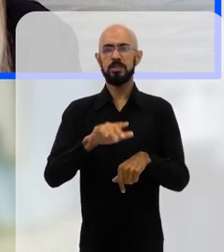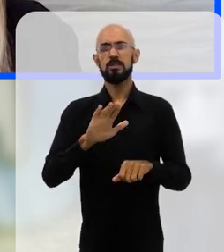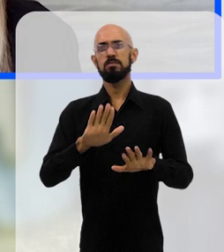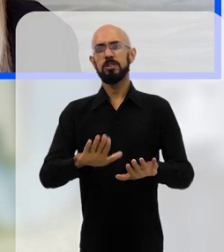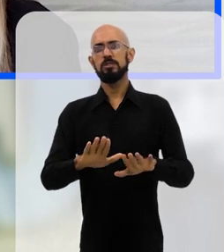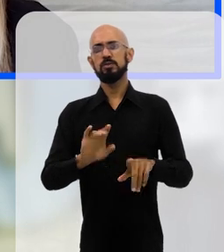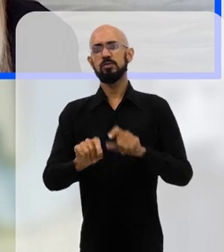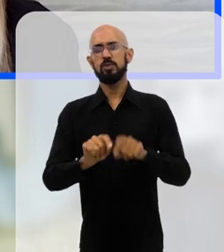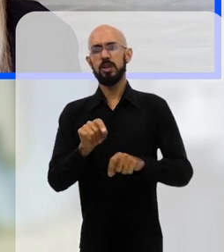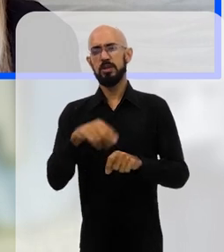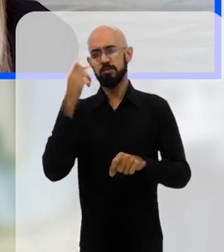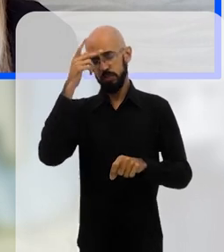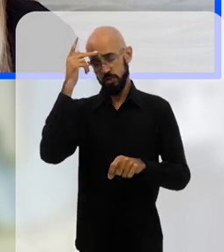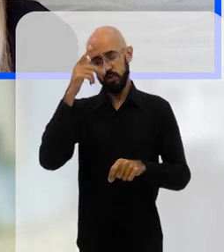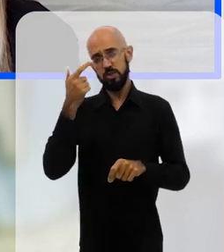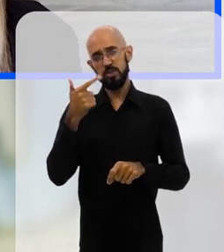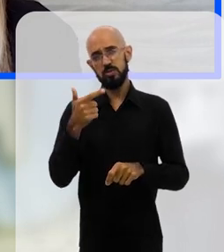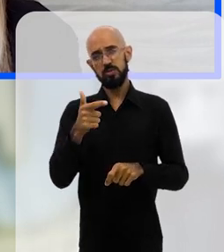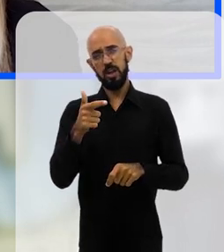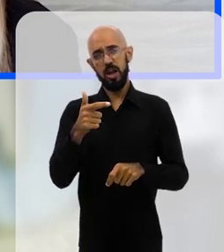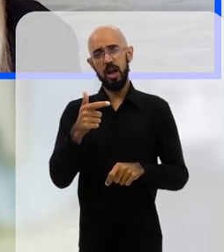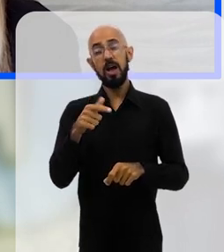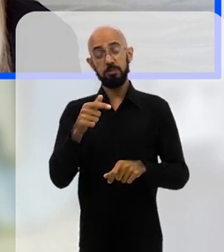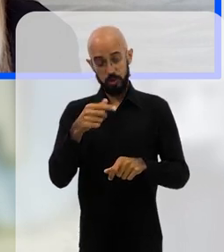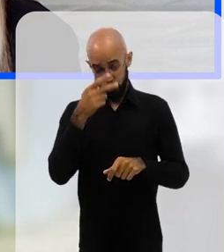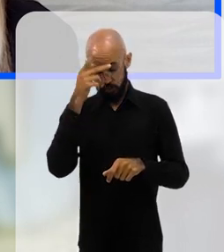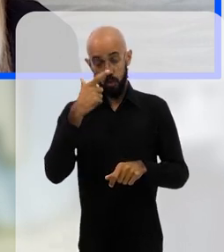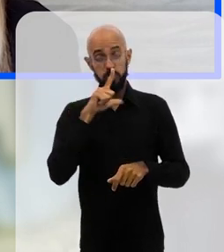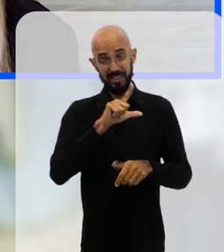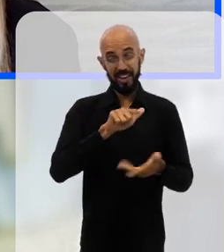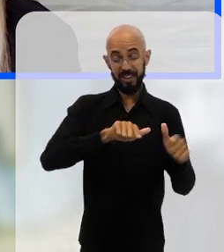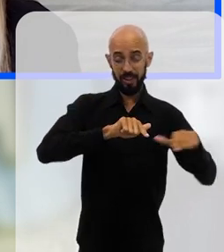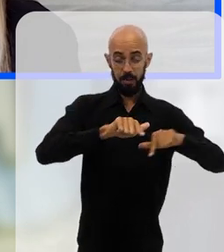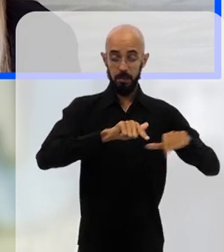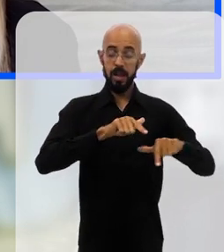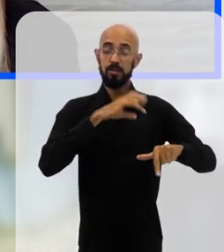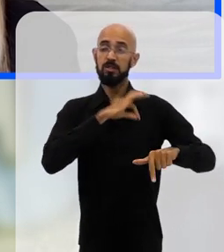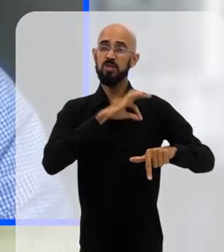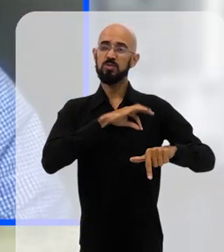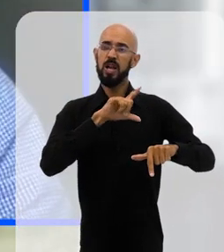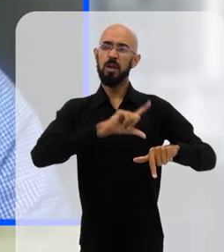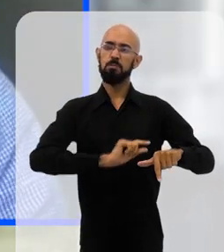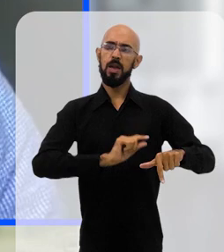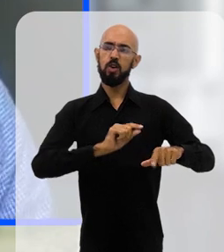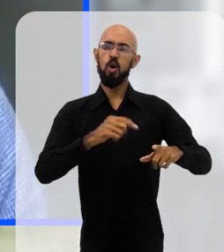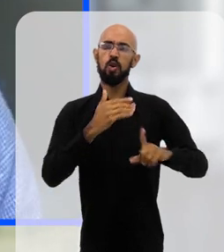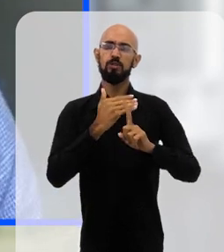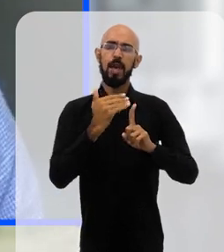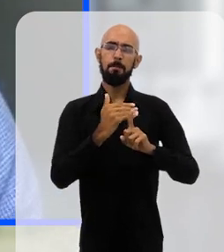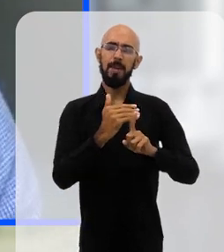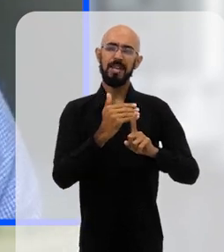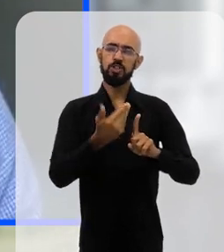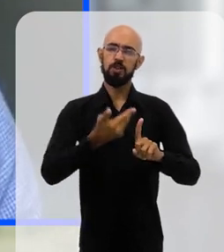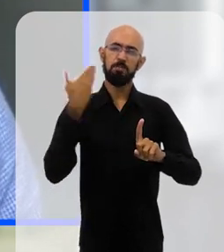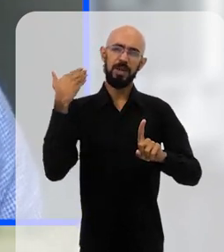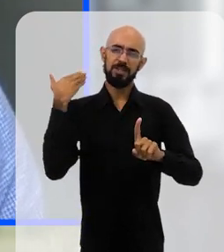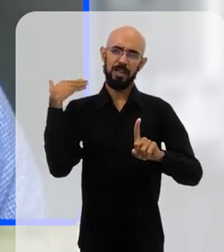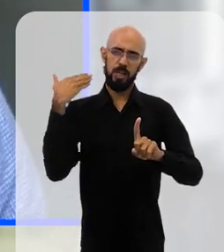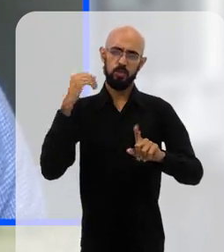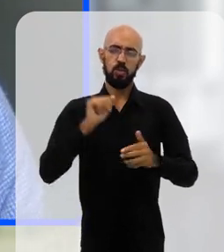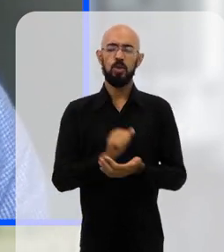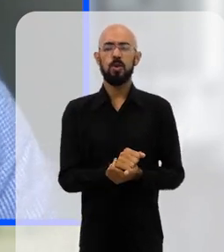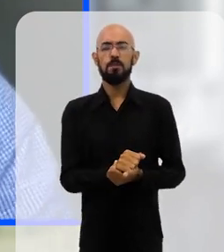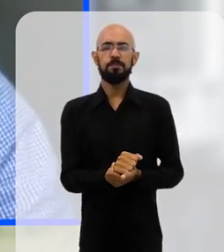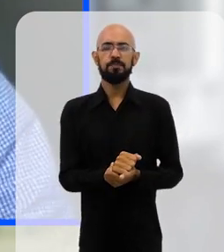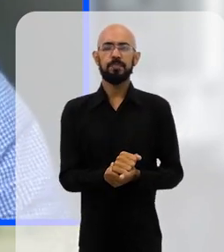né, mas ainda com uma taxa muito alta, as pessoas que estão sendo empregadas, elas estão ganhando menos do que a média dos últimos anos, né, então